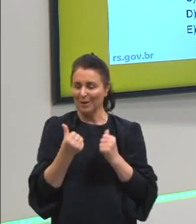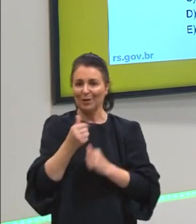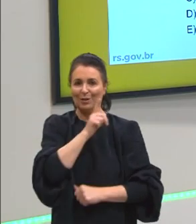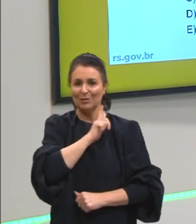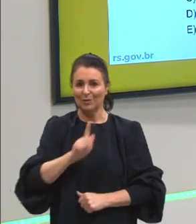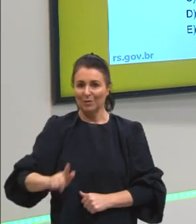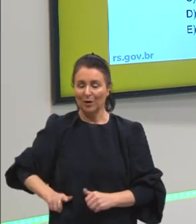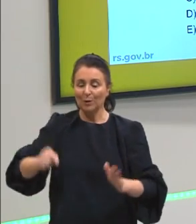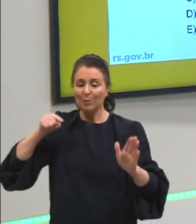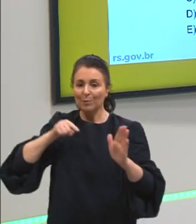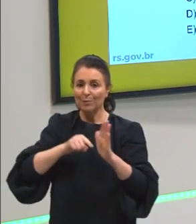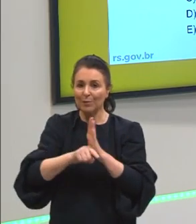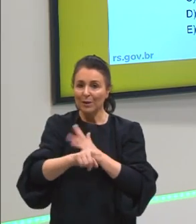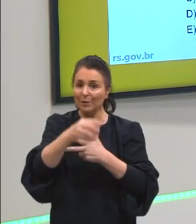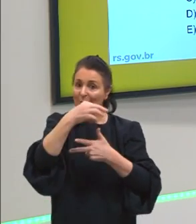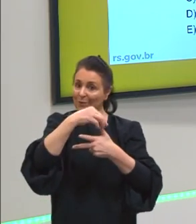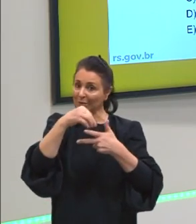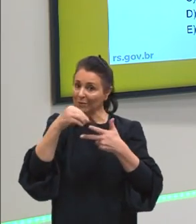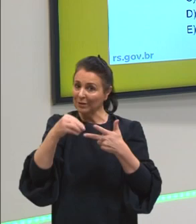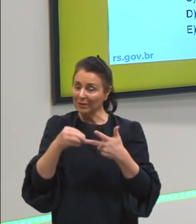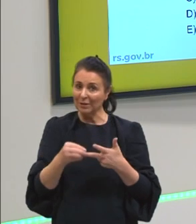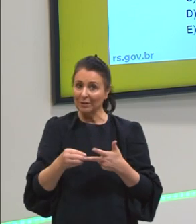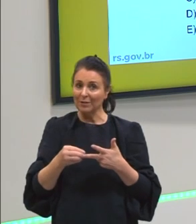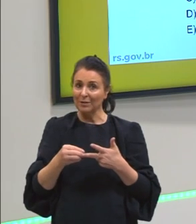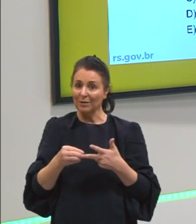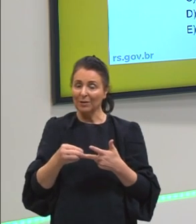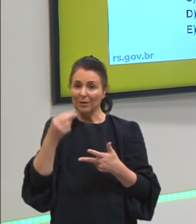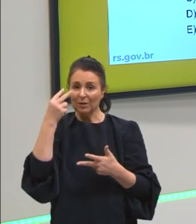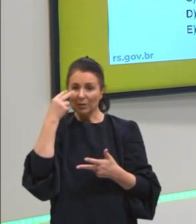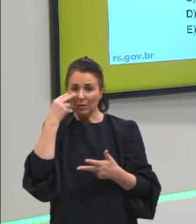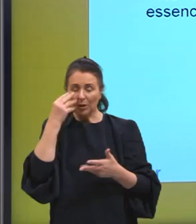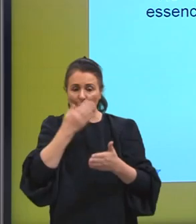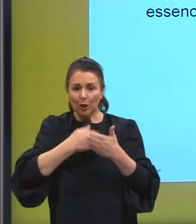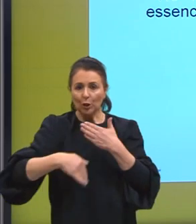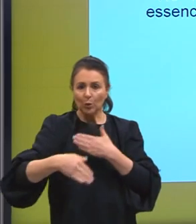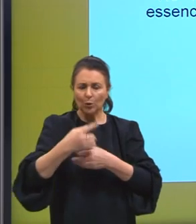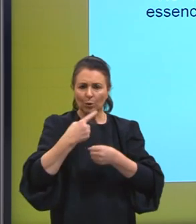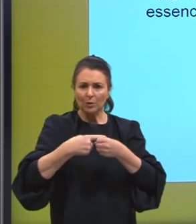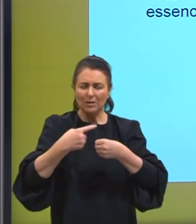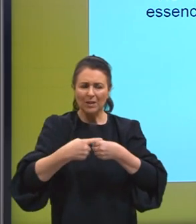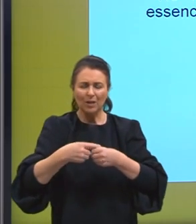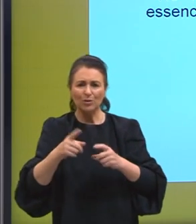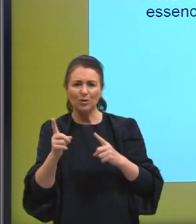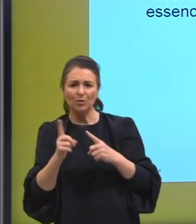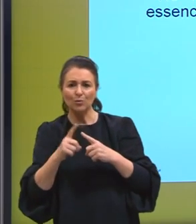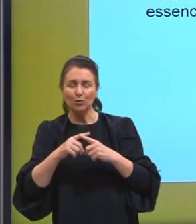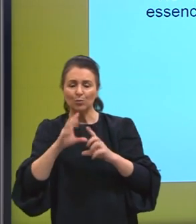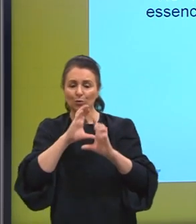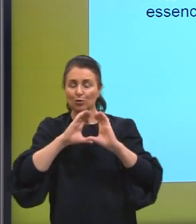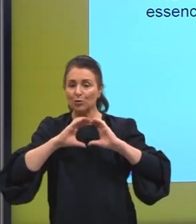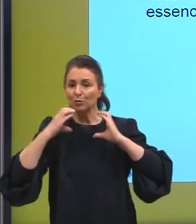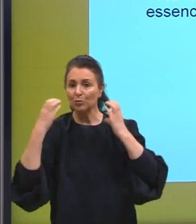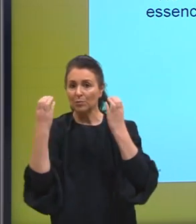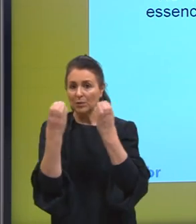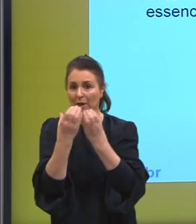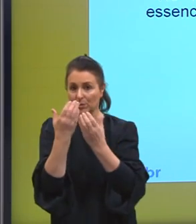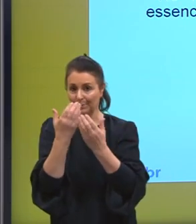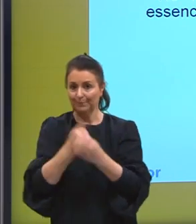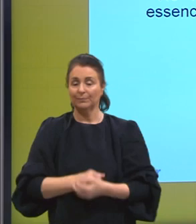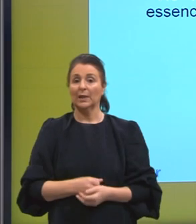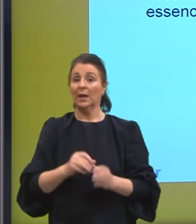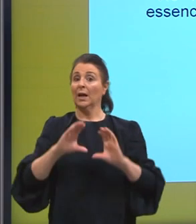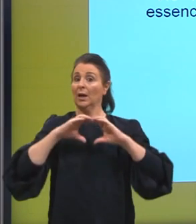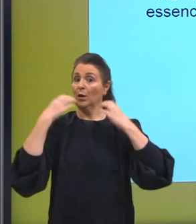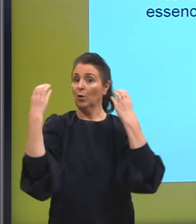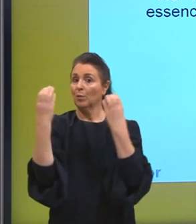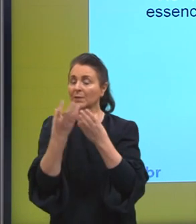Vamos às questões do Enem? Vamos lá então. Olha, vemos que toda cidade é uma espécie de comunidade e toda comunidade se